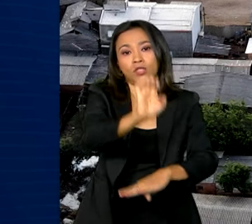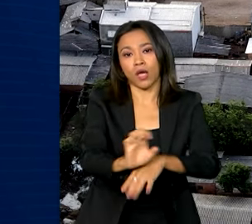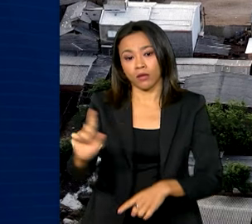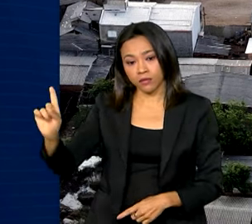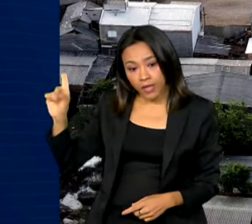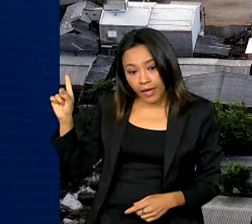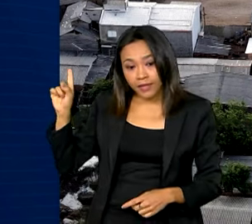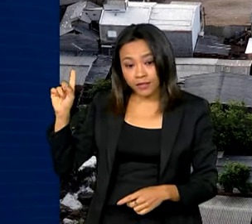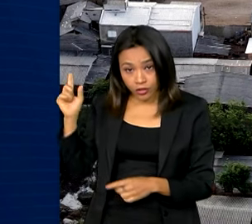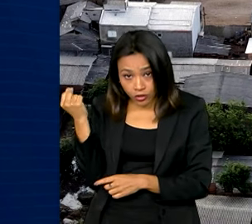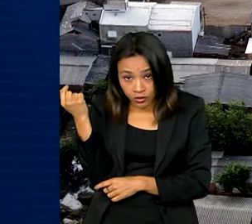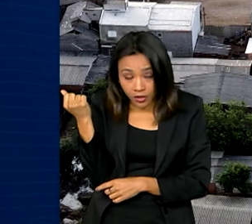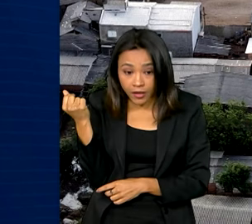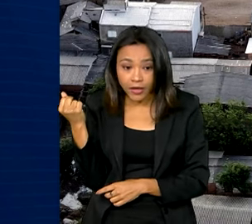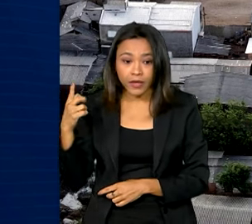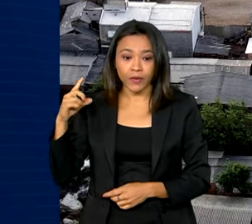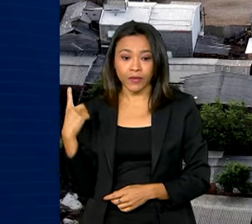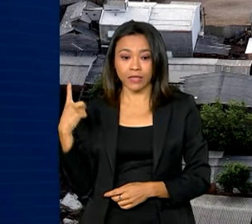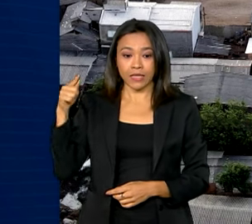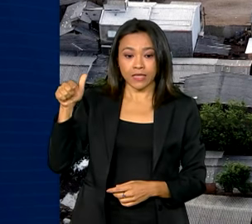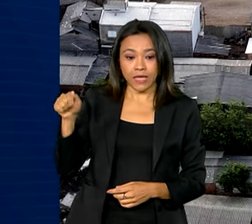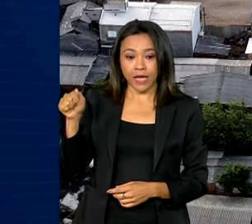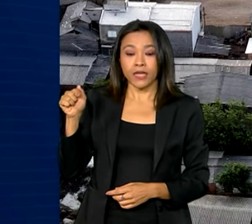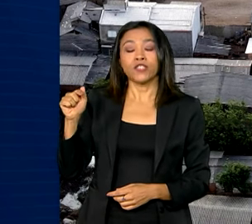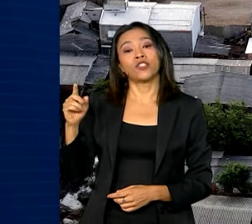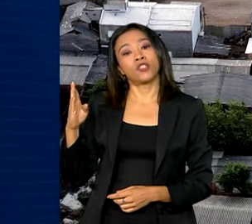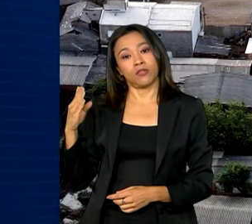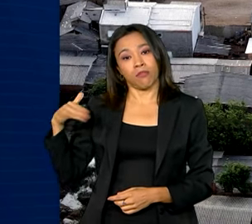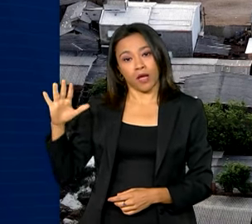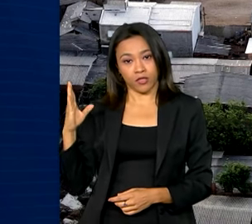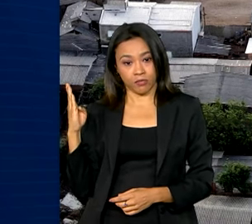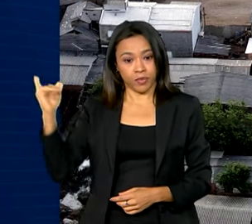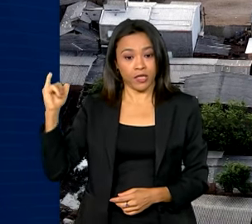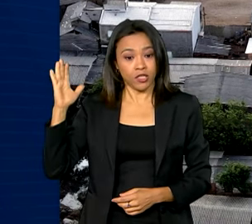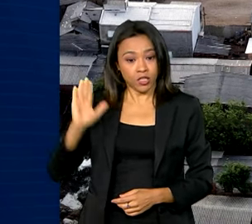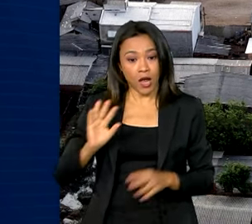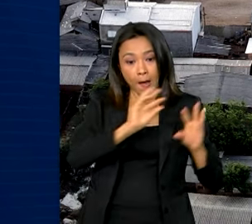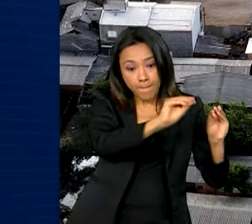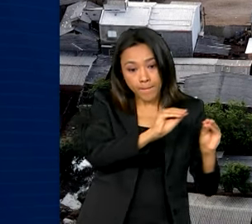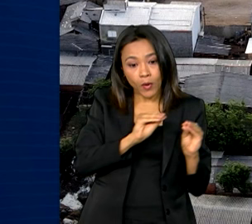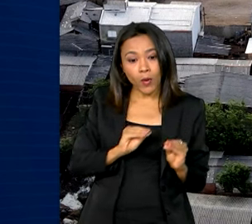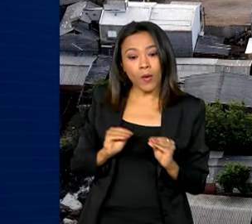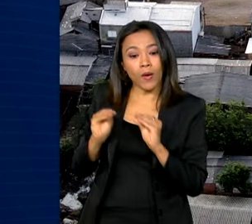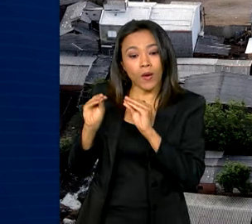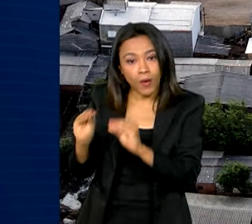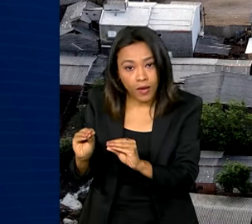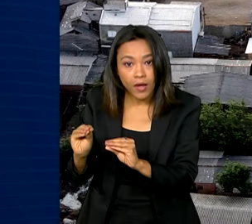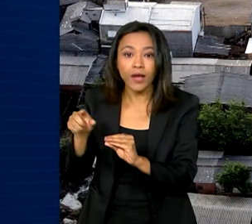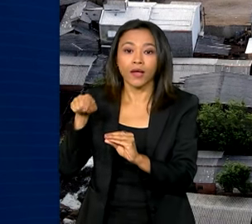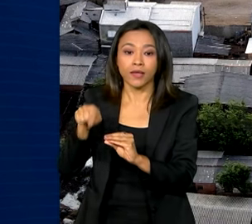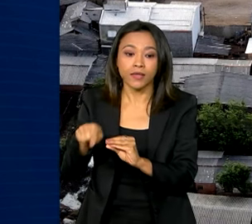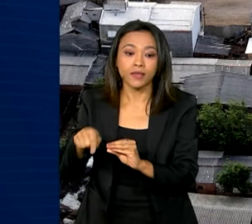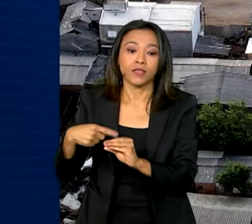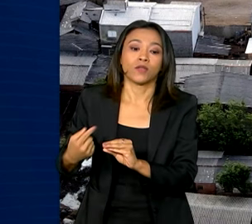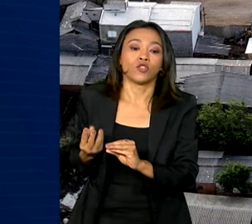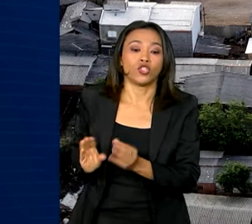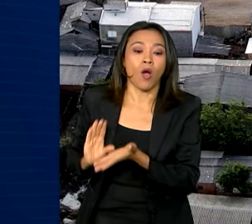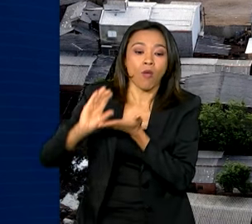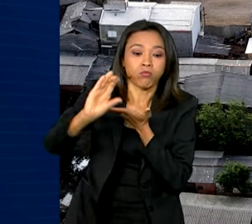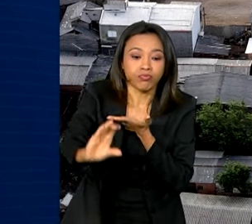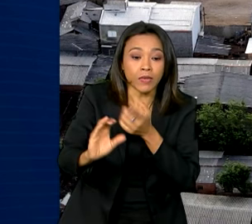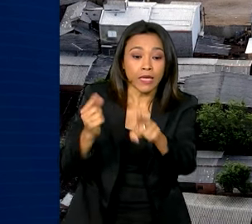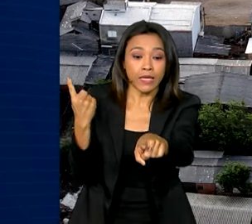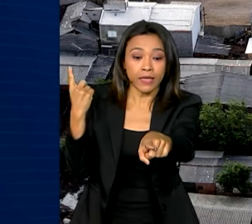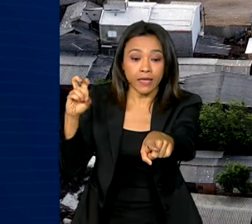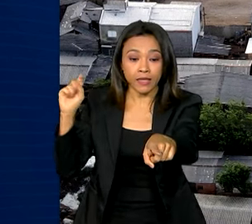17 bilhões e 500 milhões de reais foram para a prorrogação e antecipação de recursos, dos quais 15